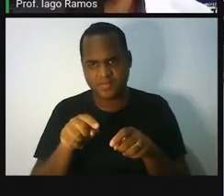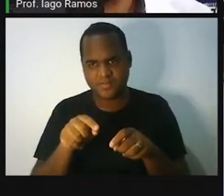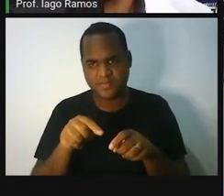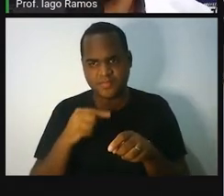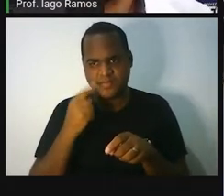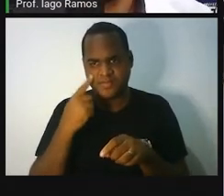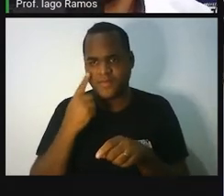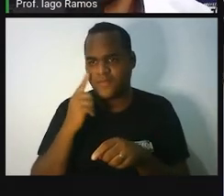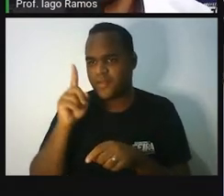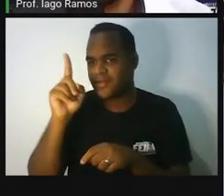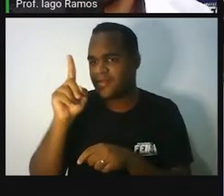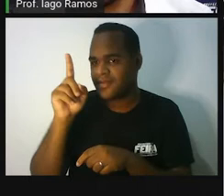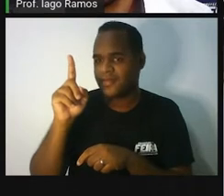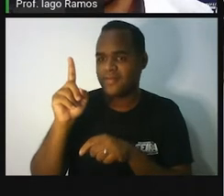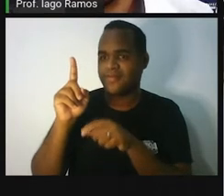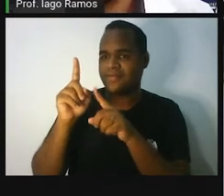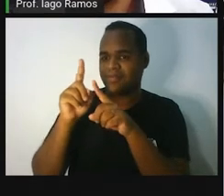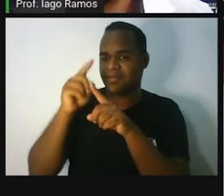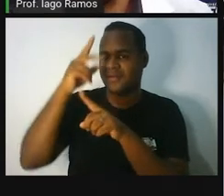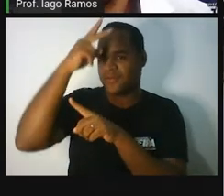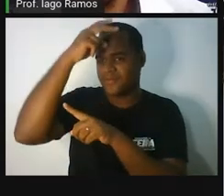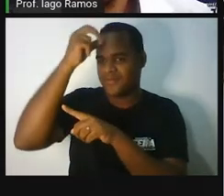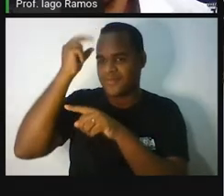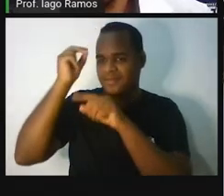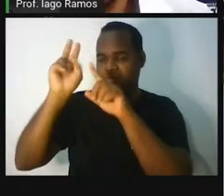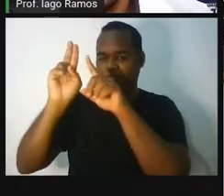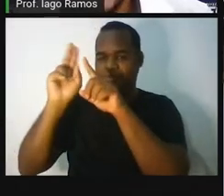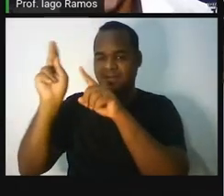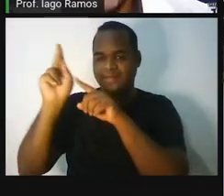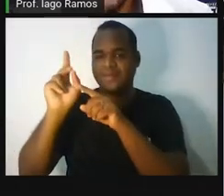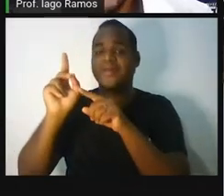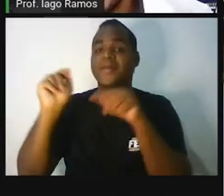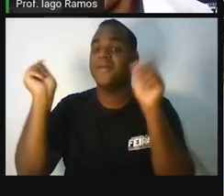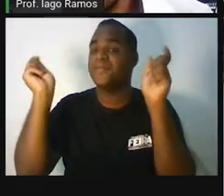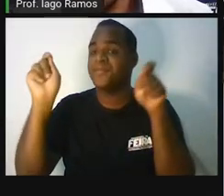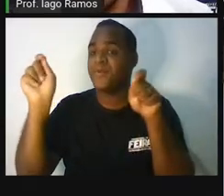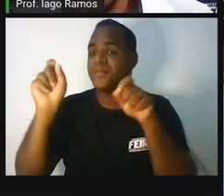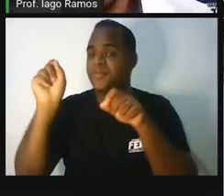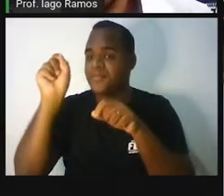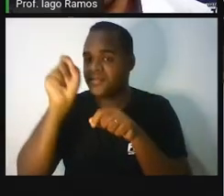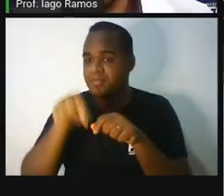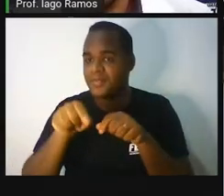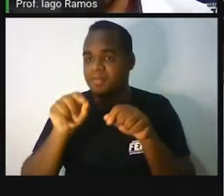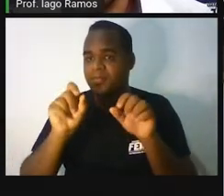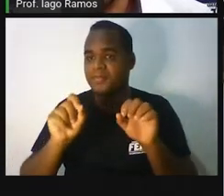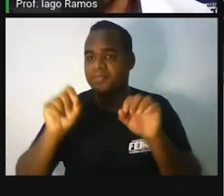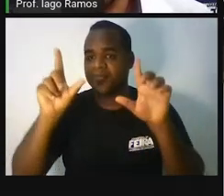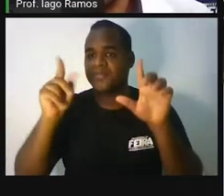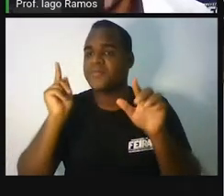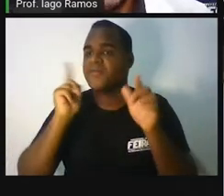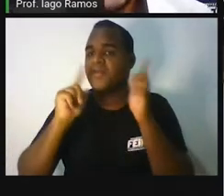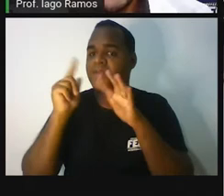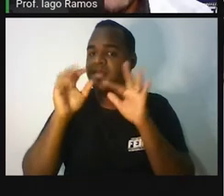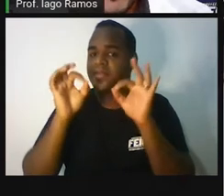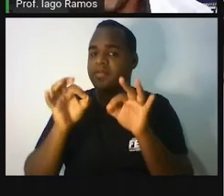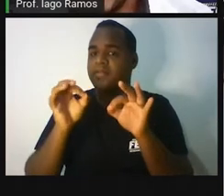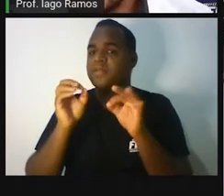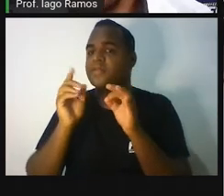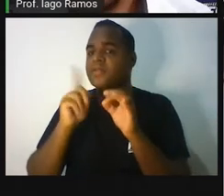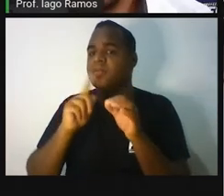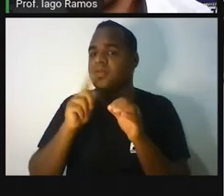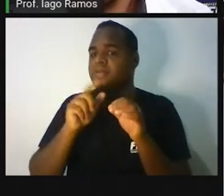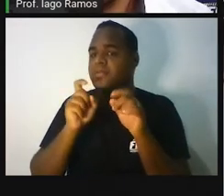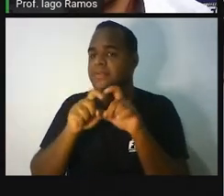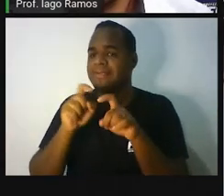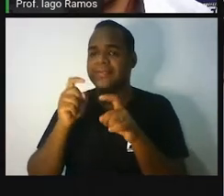aqui em cima, no cantinho direito. Se a gente clica nele, ó, ele mostra onde a gente deve clicar, ó. Então, sempre que